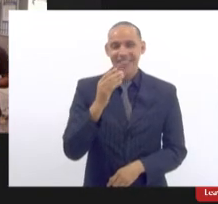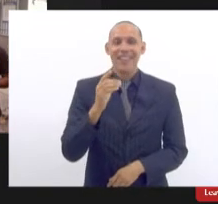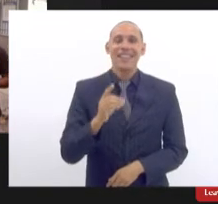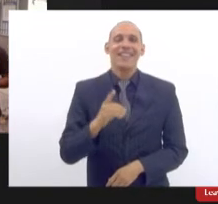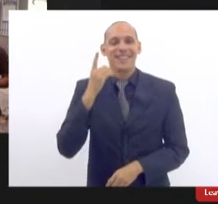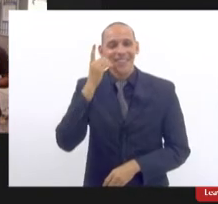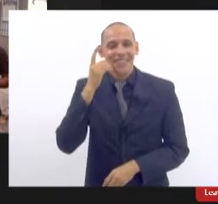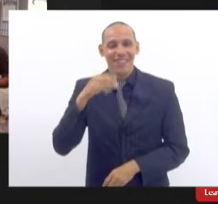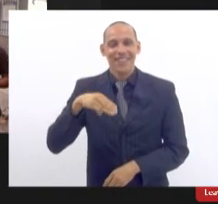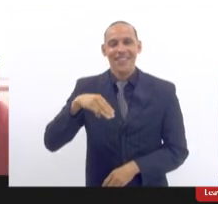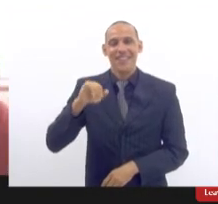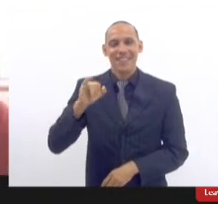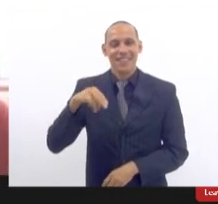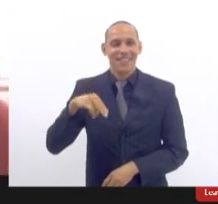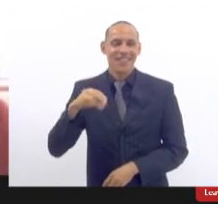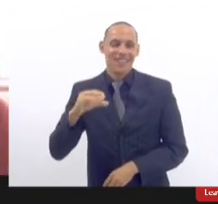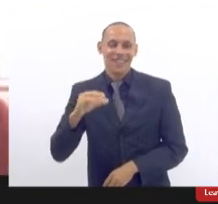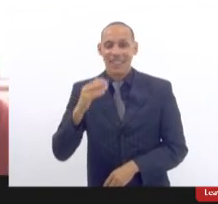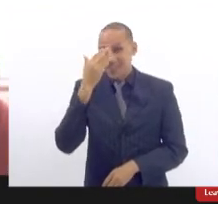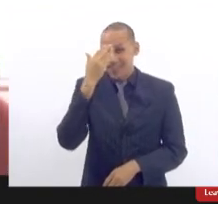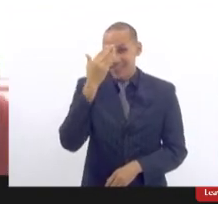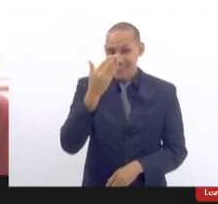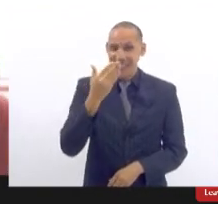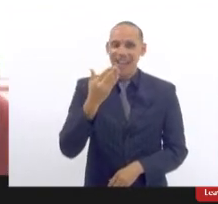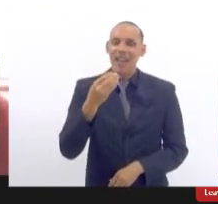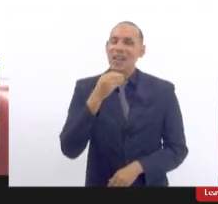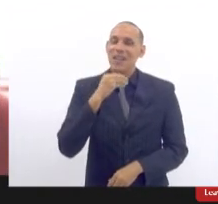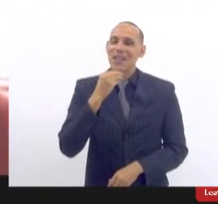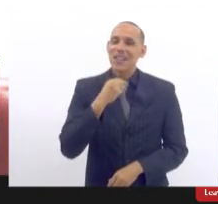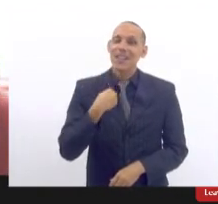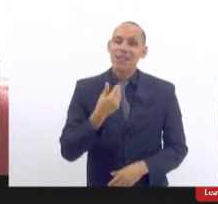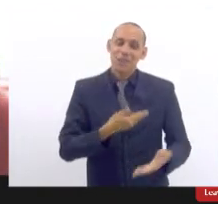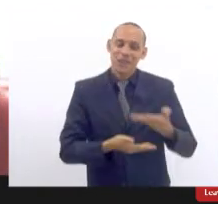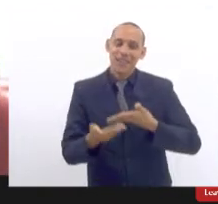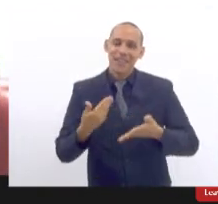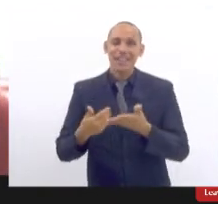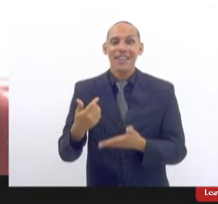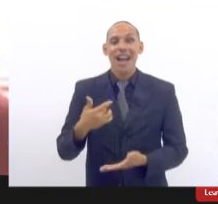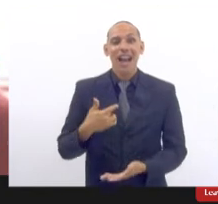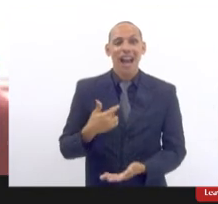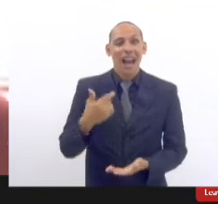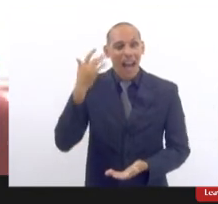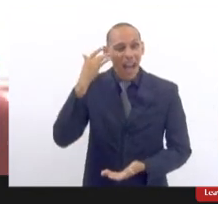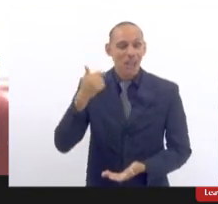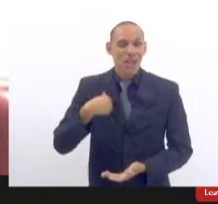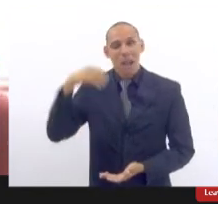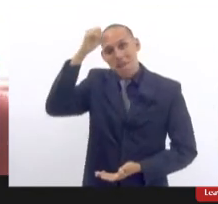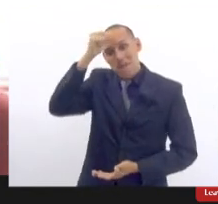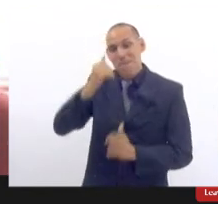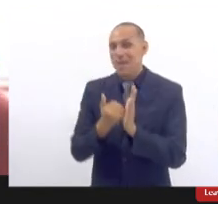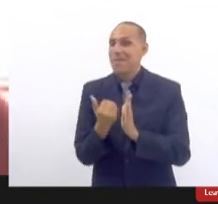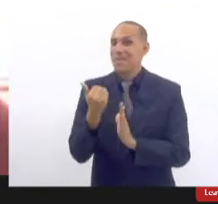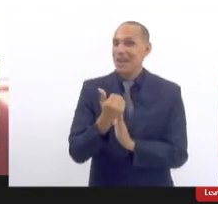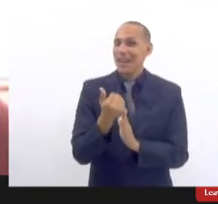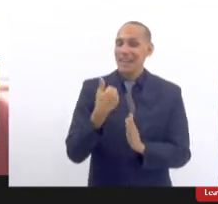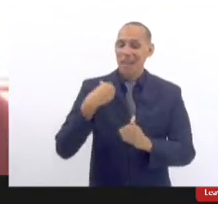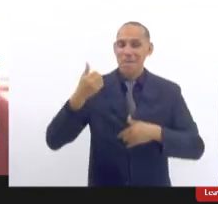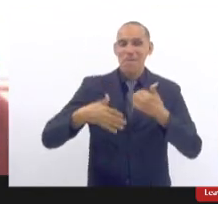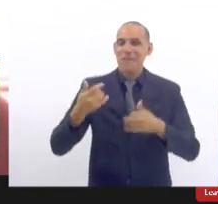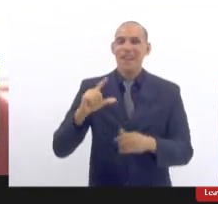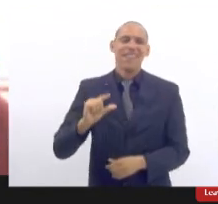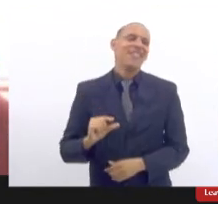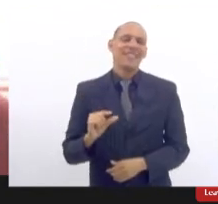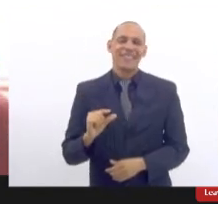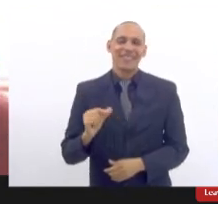Carlos Mink obrigado pela oportunidade de compartilhar na verdade eu acho que estou absorvendo mais informações aqui do que eu vou ter para